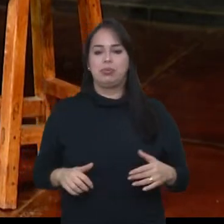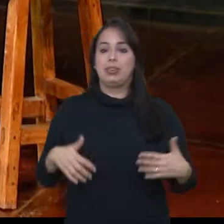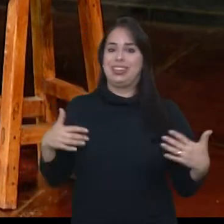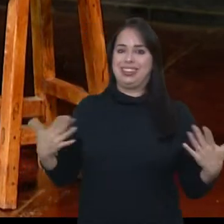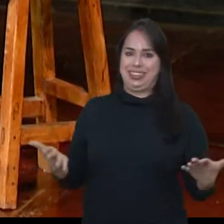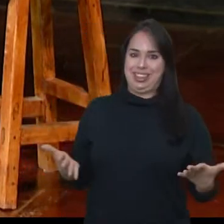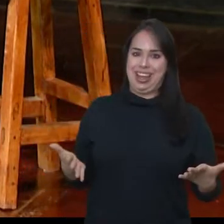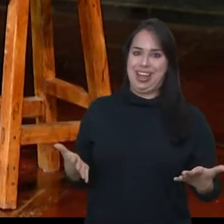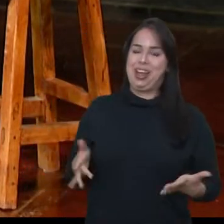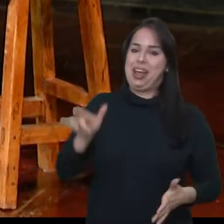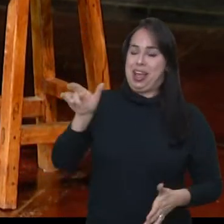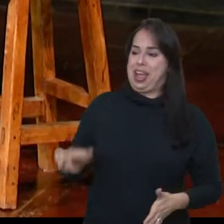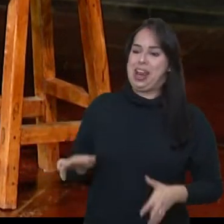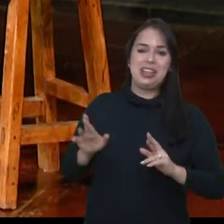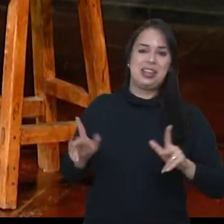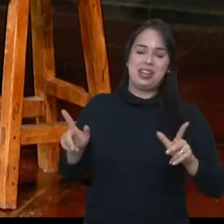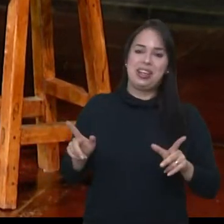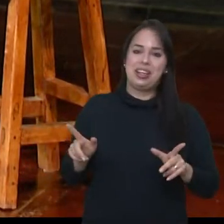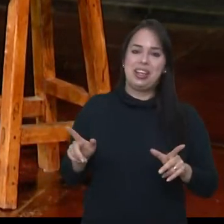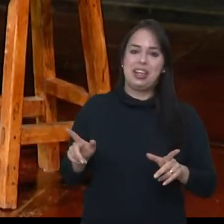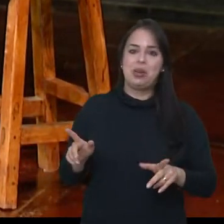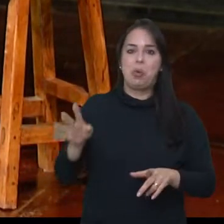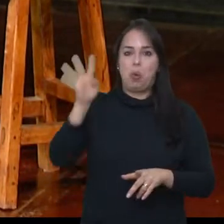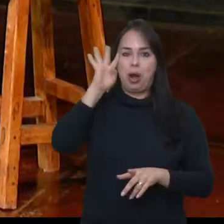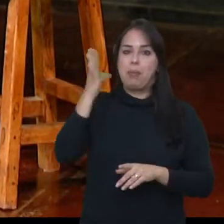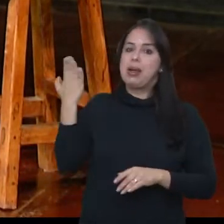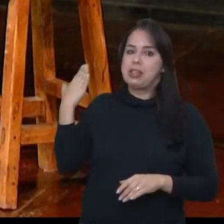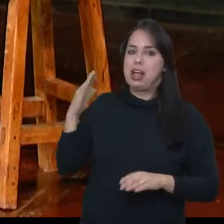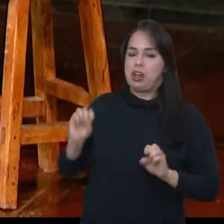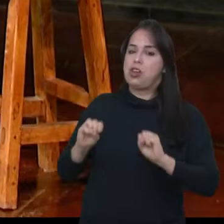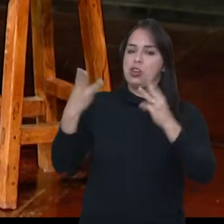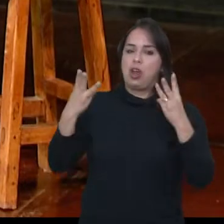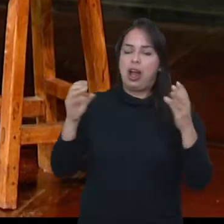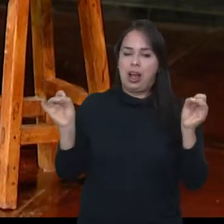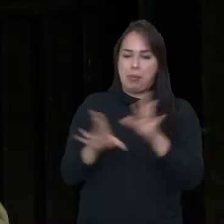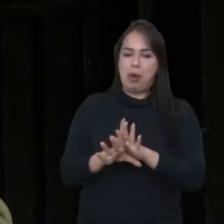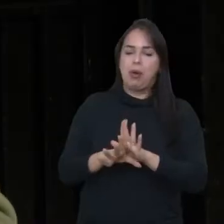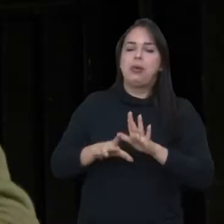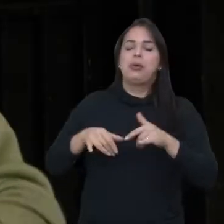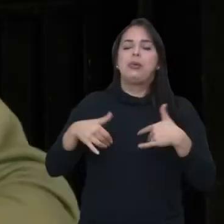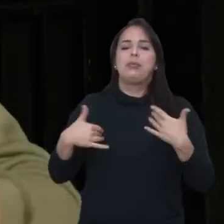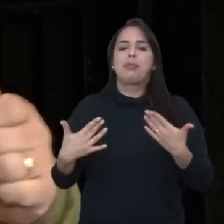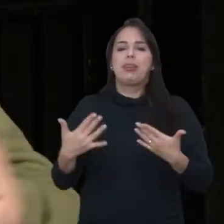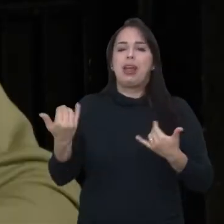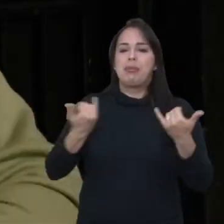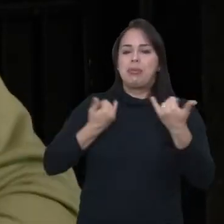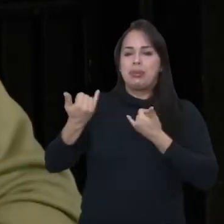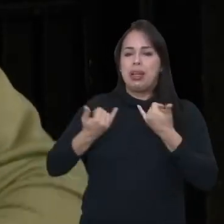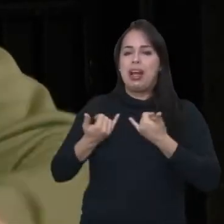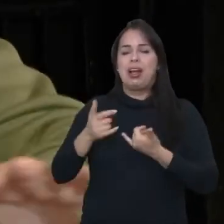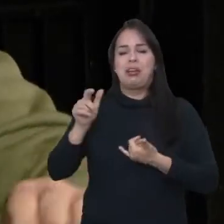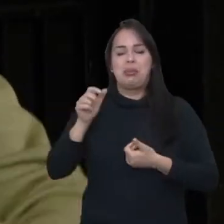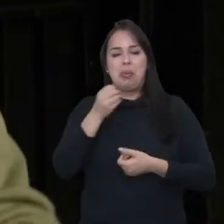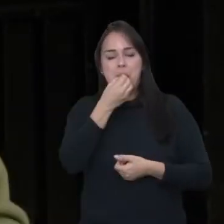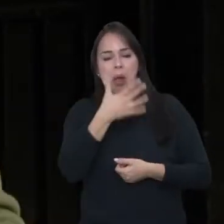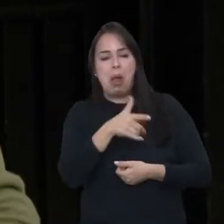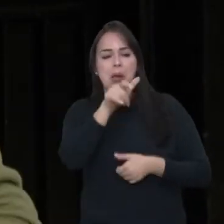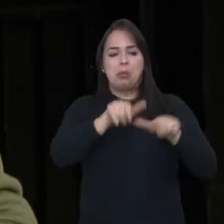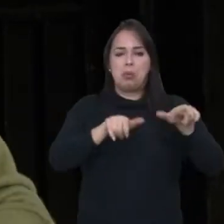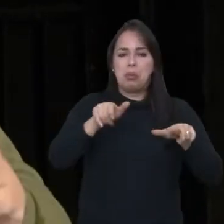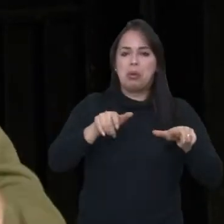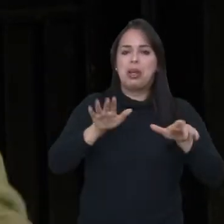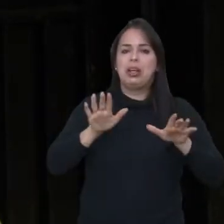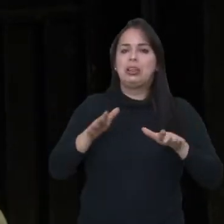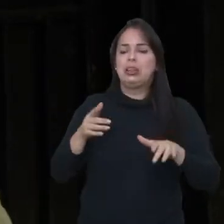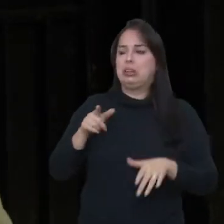é, do Vitor é engraçado, porque quarta-feira a fez show, aí acabou o show, o pessoal, né, falando, ah, o Flano foi bem, aquele lá, foi